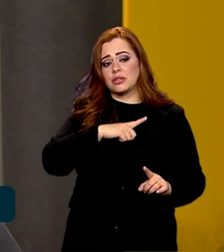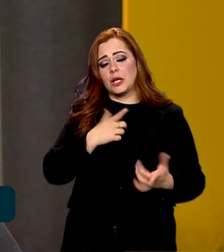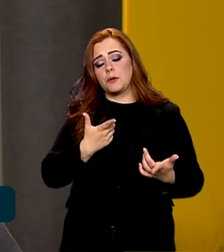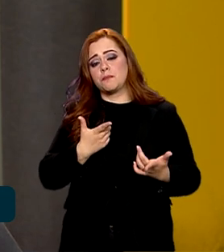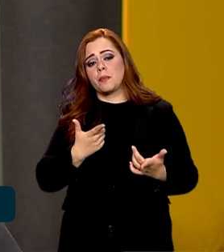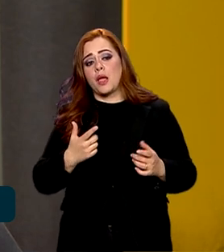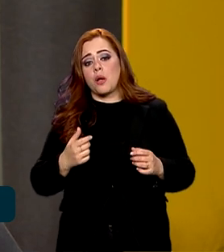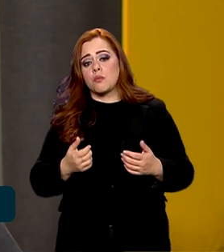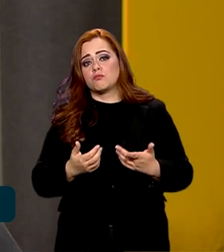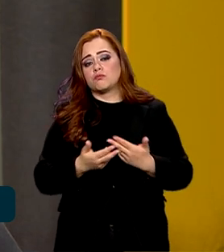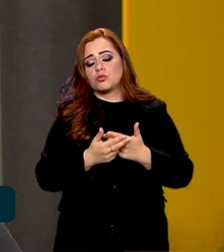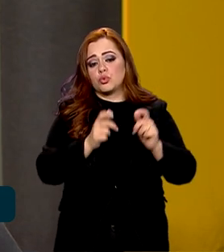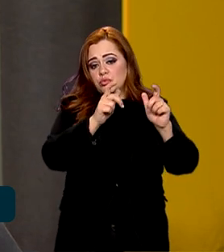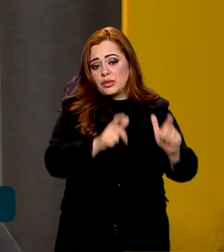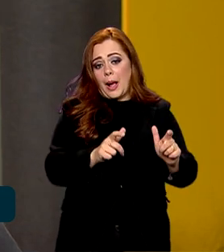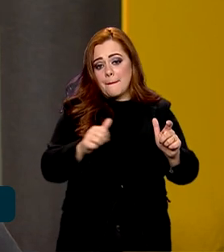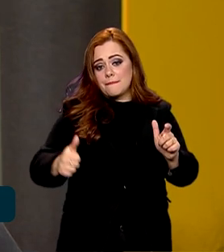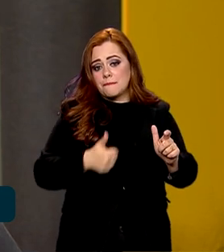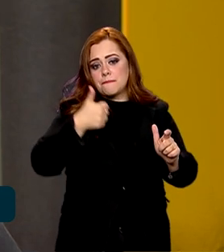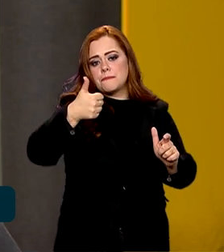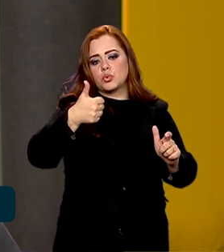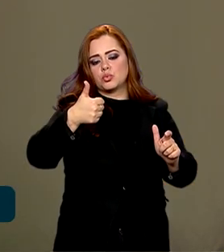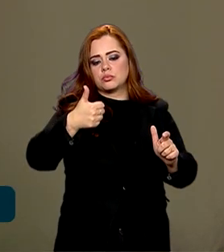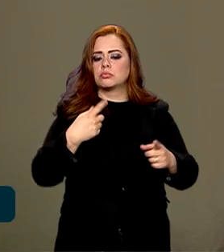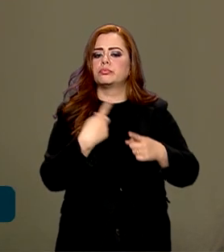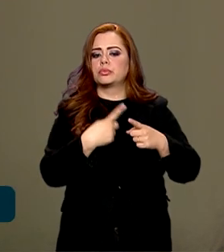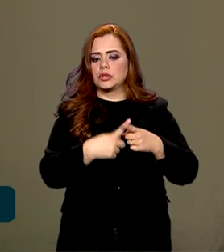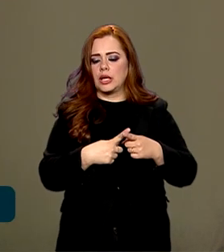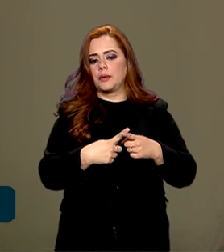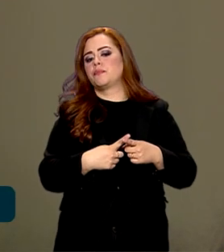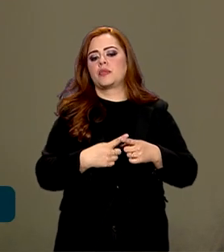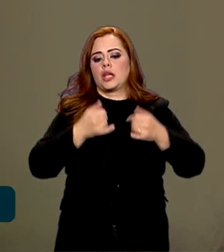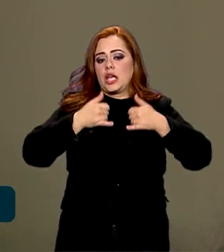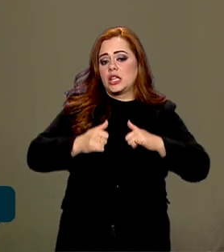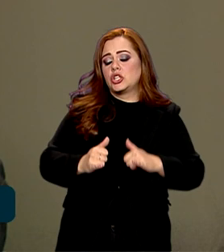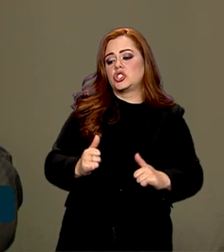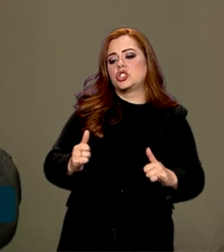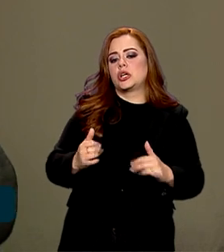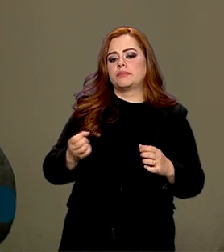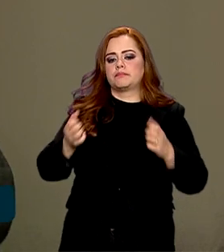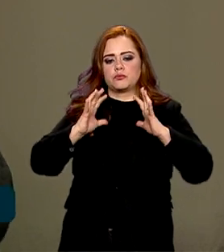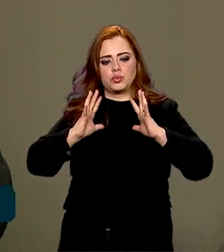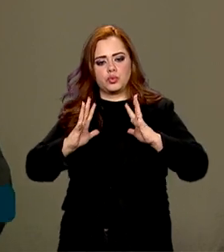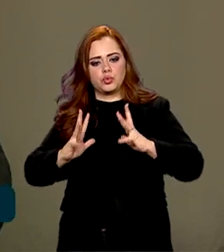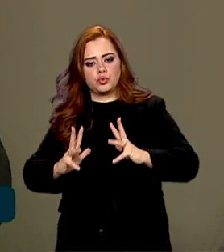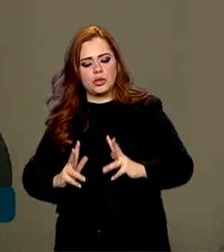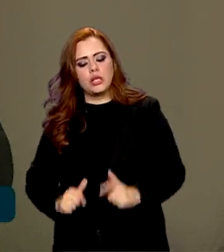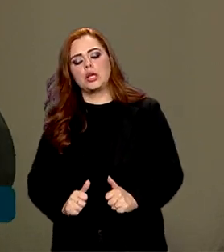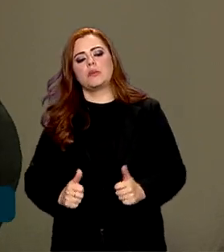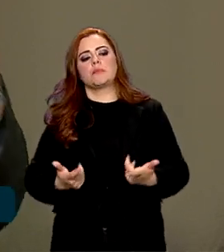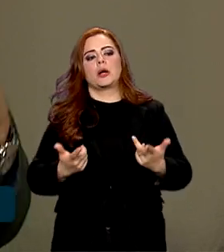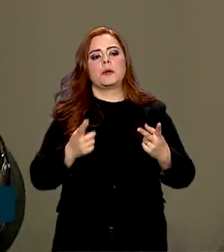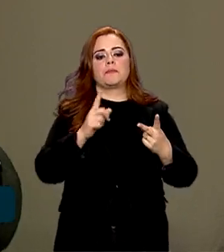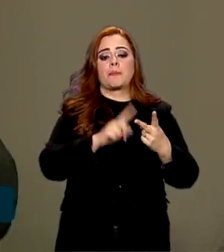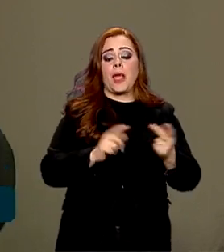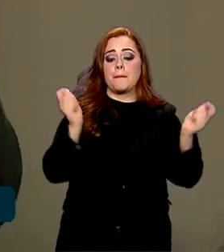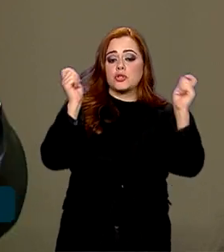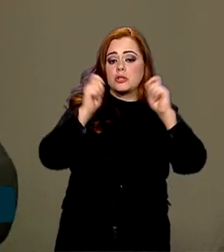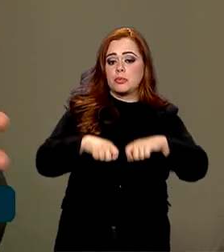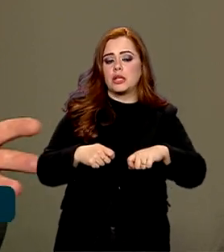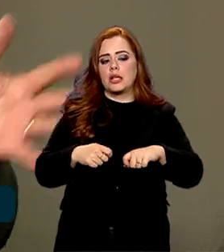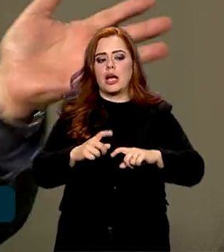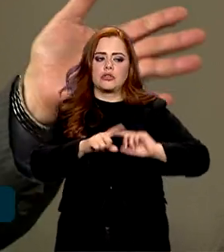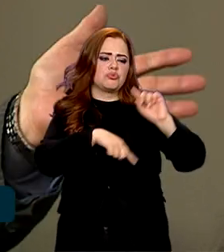muito positivo, porque esse cenário de energia limpa, e também esse cenário de possibilidades